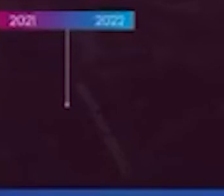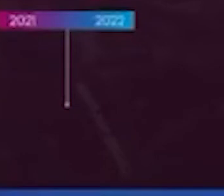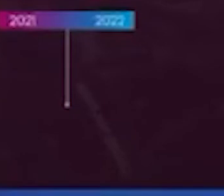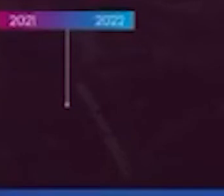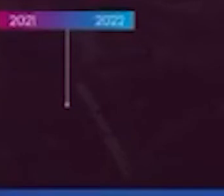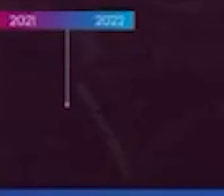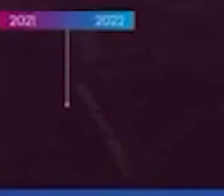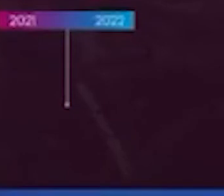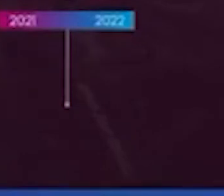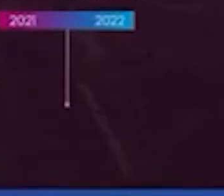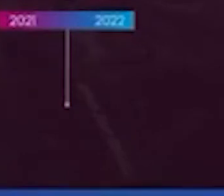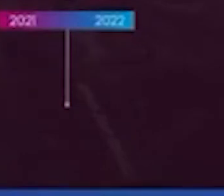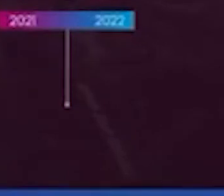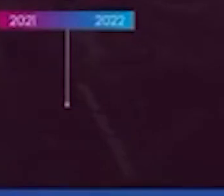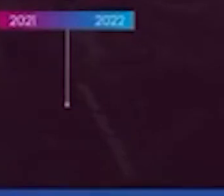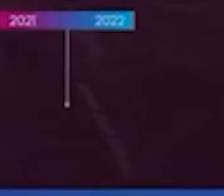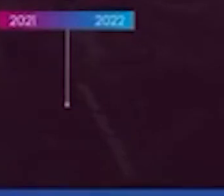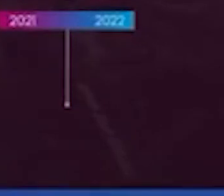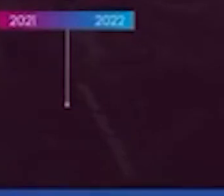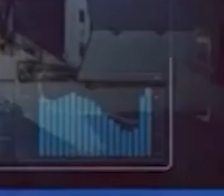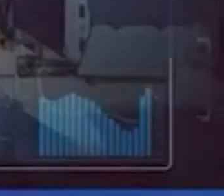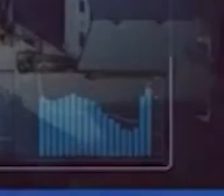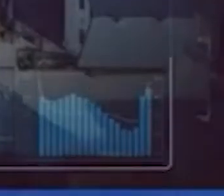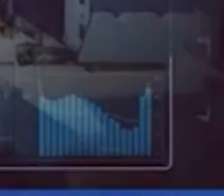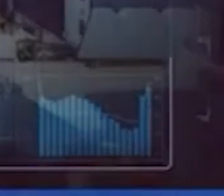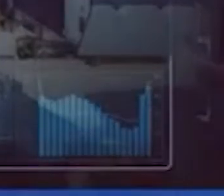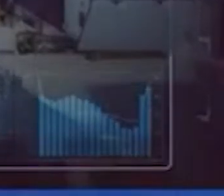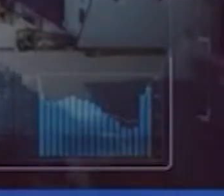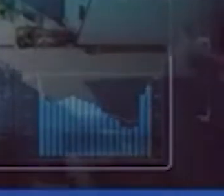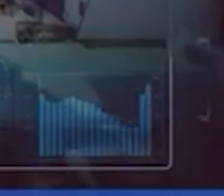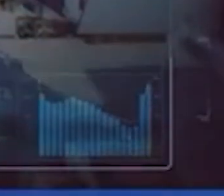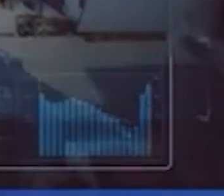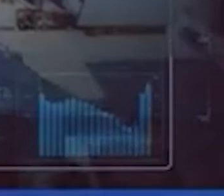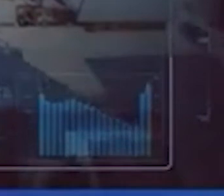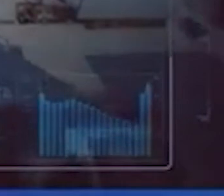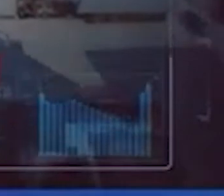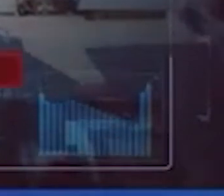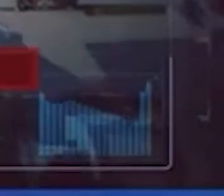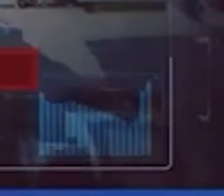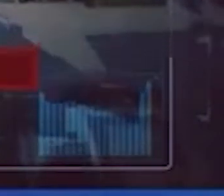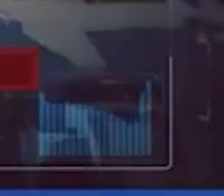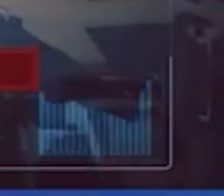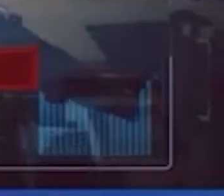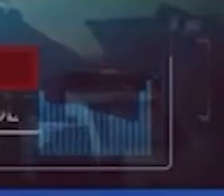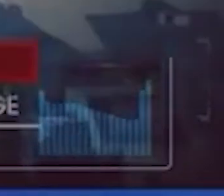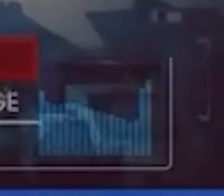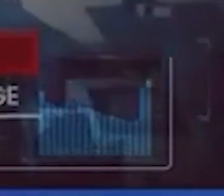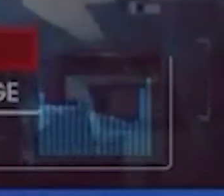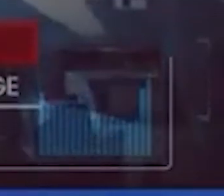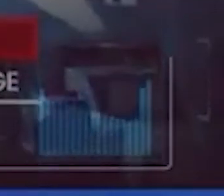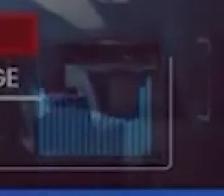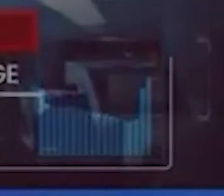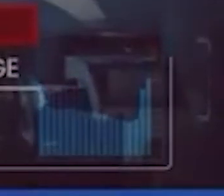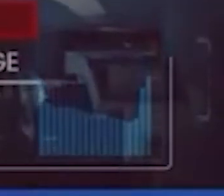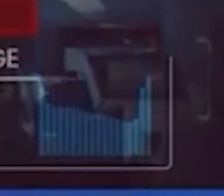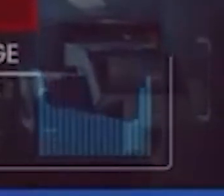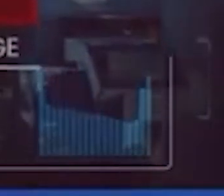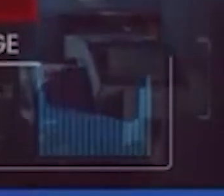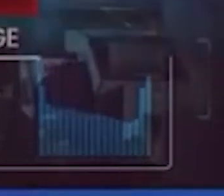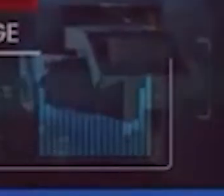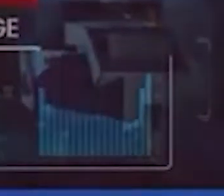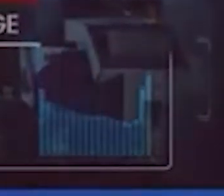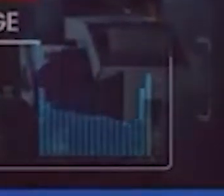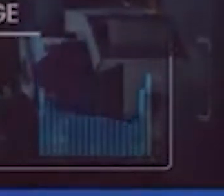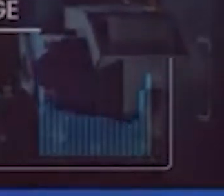Um roadmap passo a passo com estratégias para que a sua cidade fique mais inteligente a cada dia. Tecnologia de Big Data vai te ajudar a criar